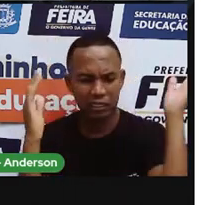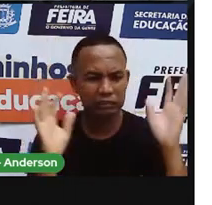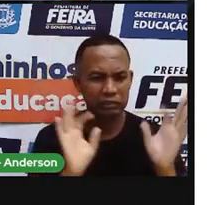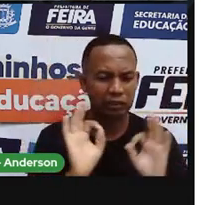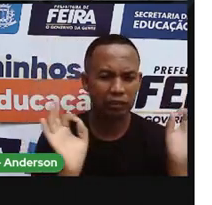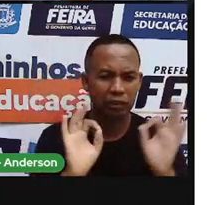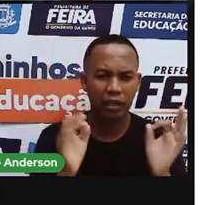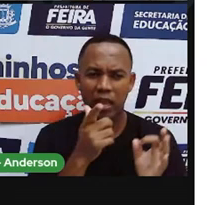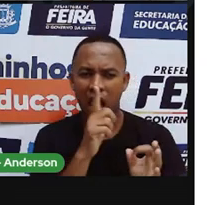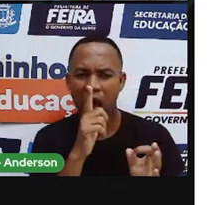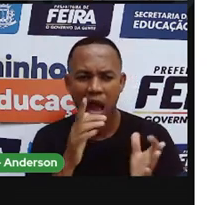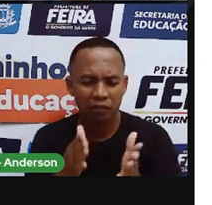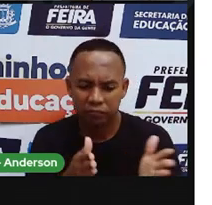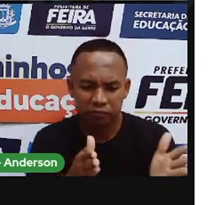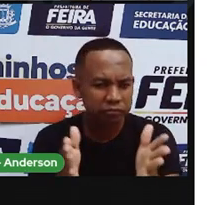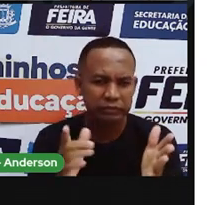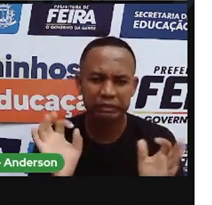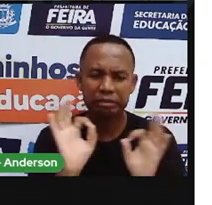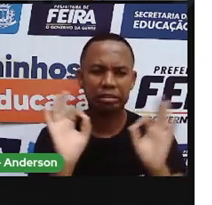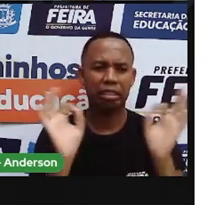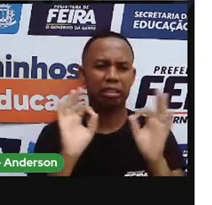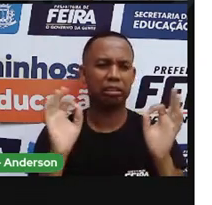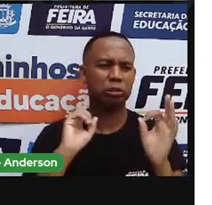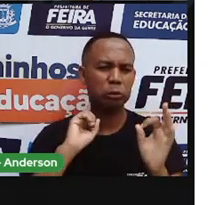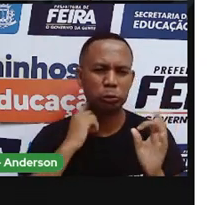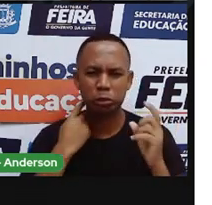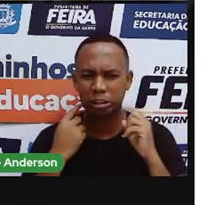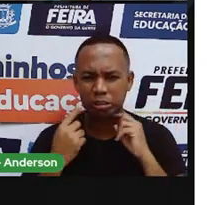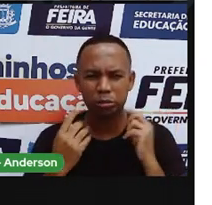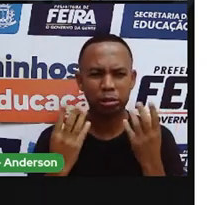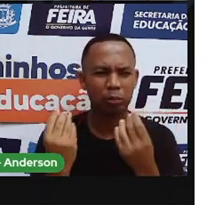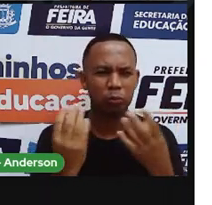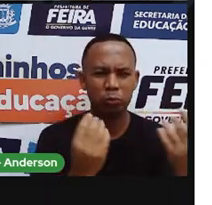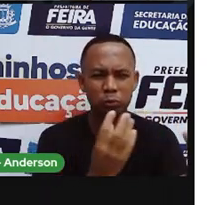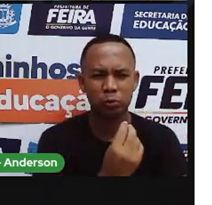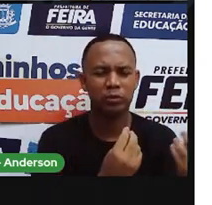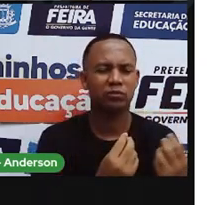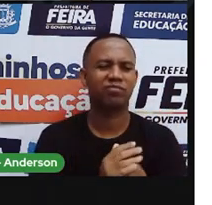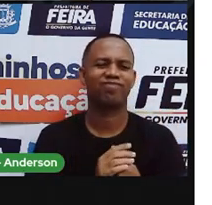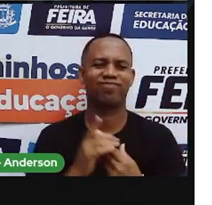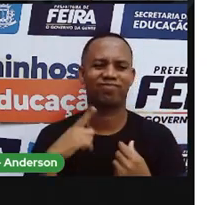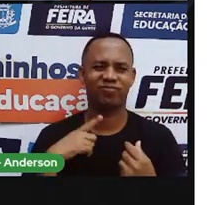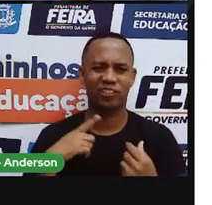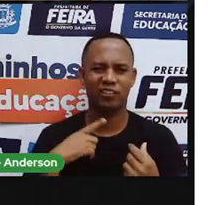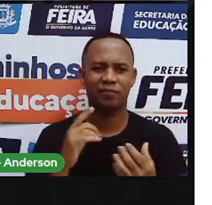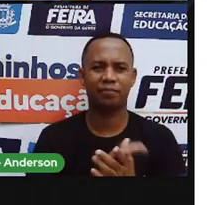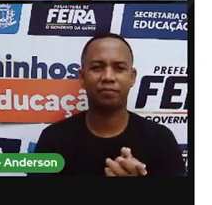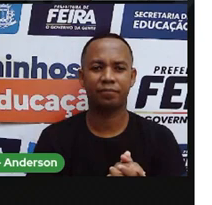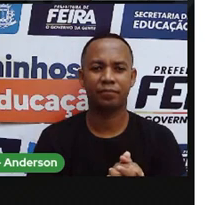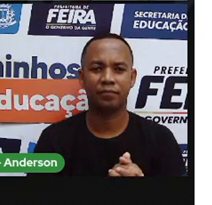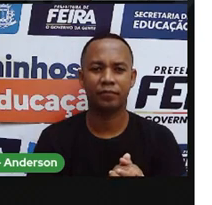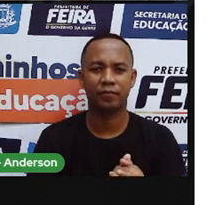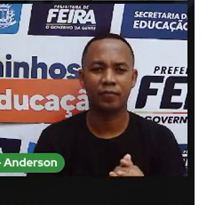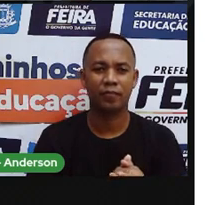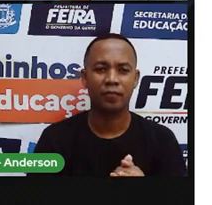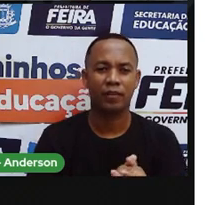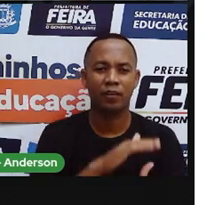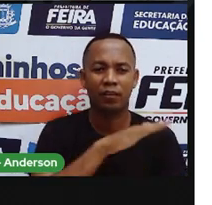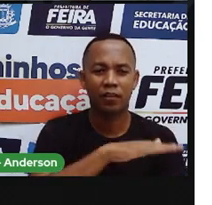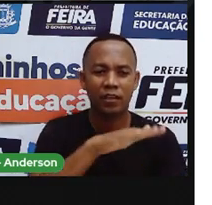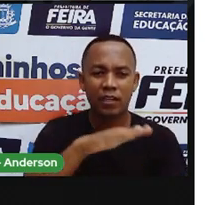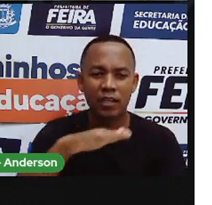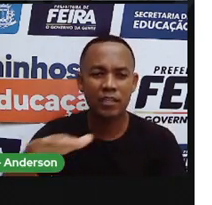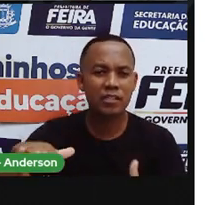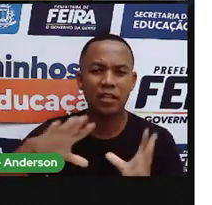Há poluição por todo o mundo, meninos de todo